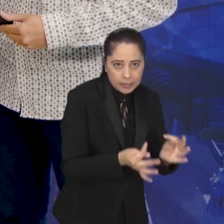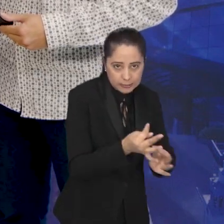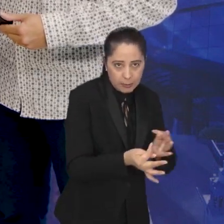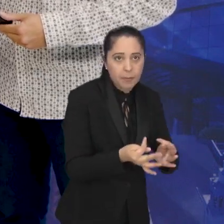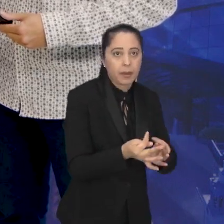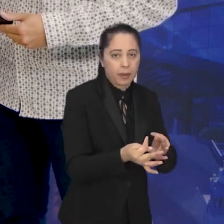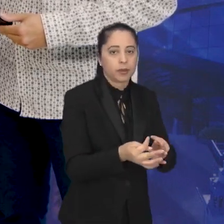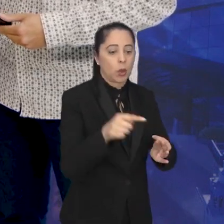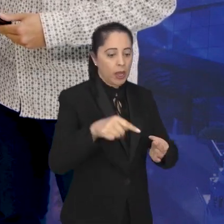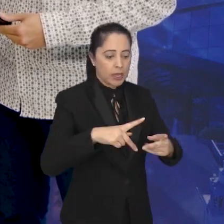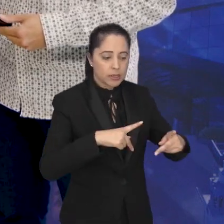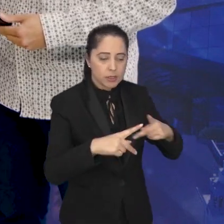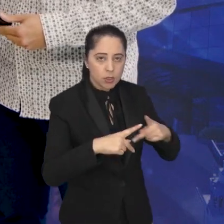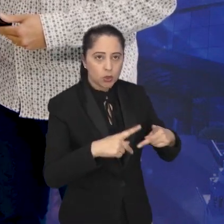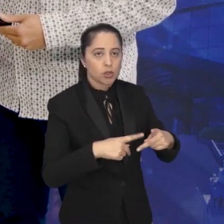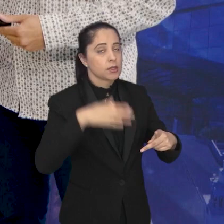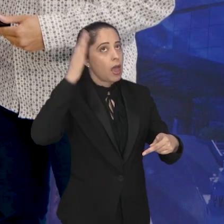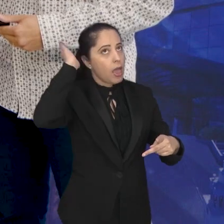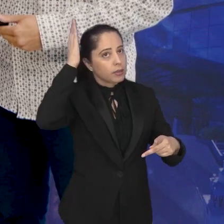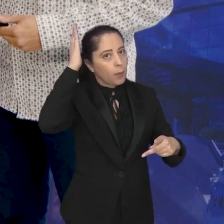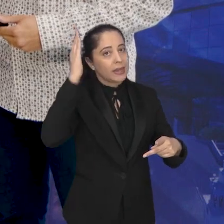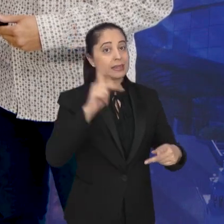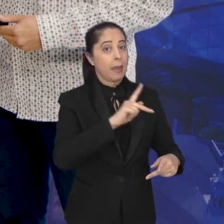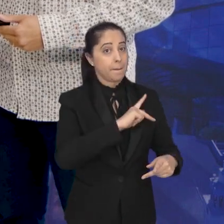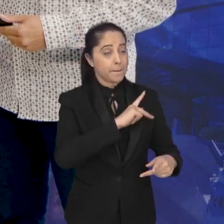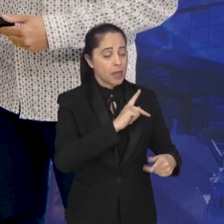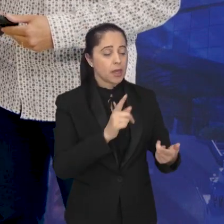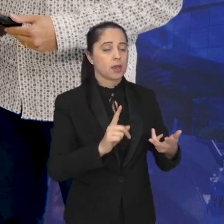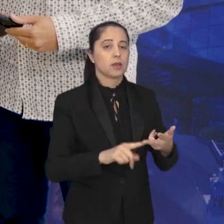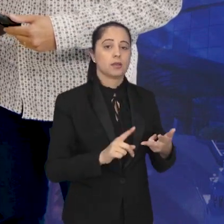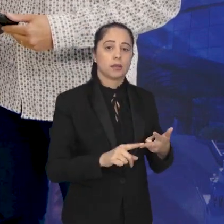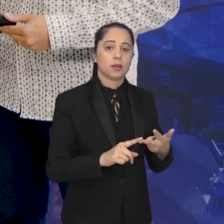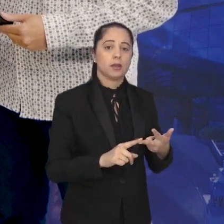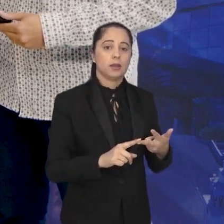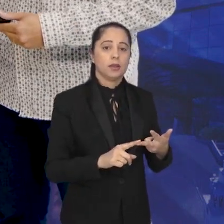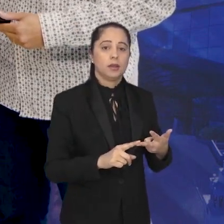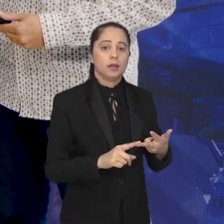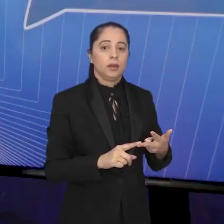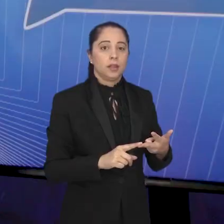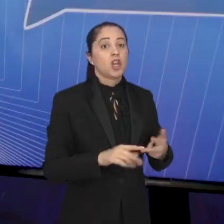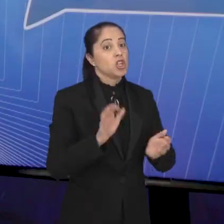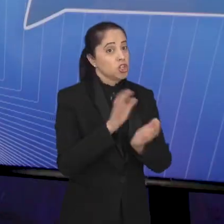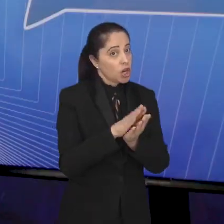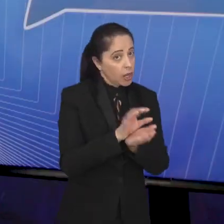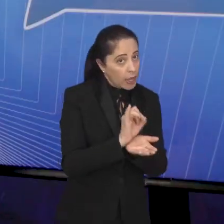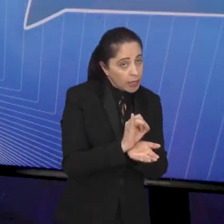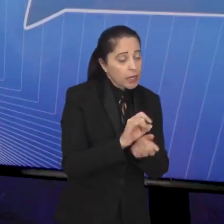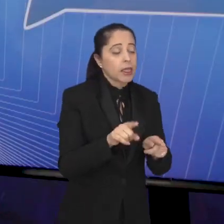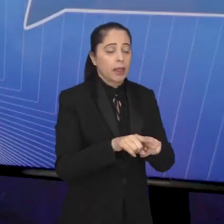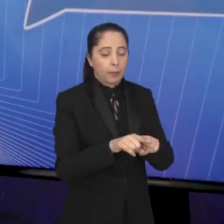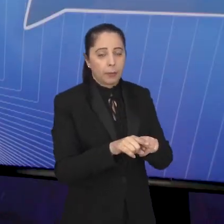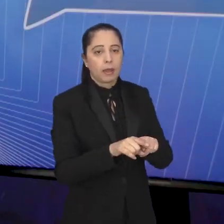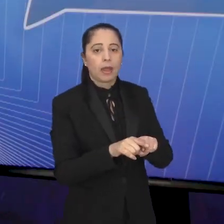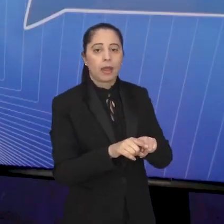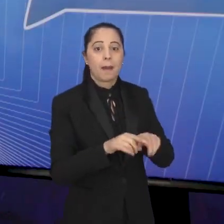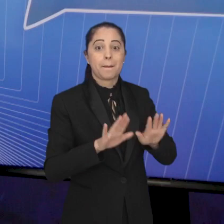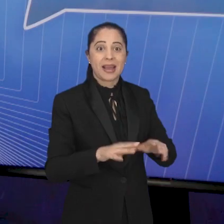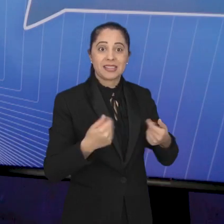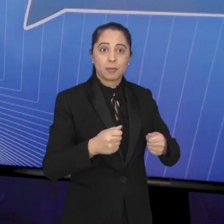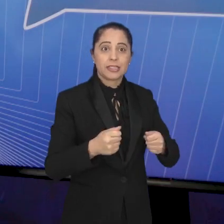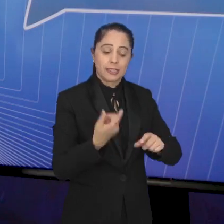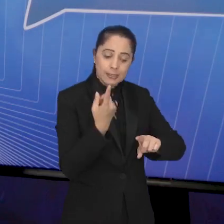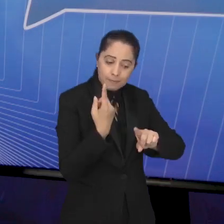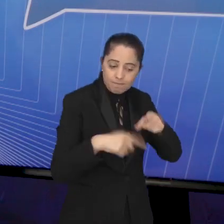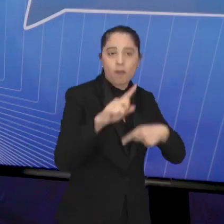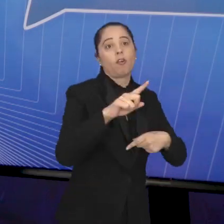doméstico de São José dos Campos, Taubaté, Pim da Monhangaba, Jacareí um pouco, mas precisa